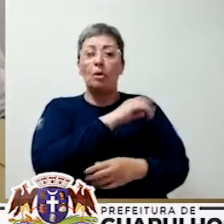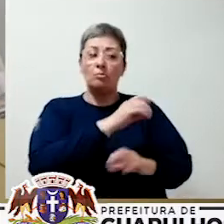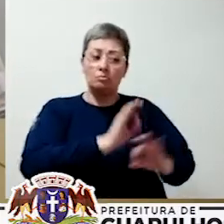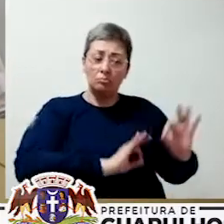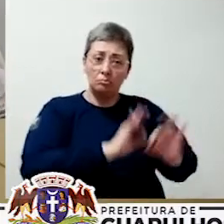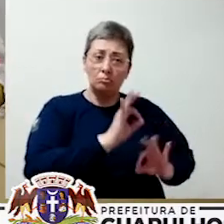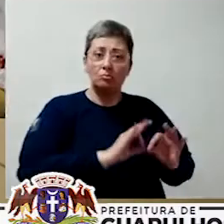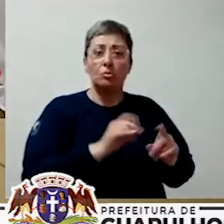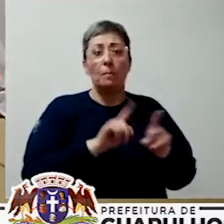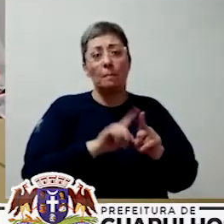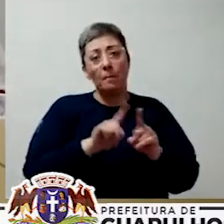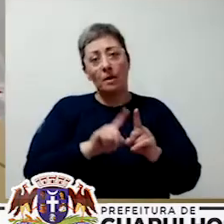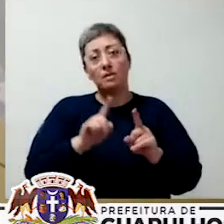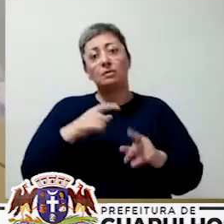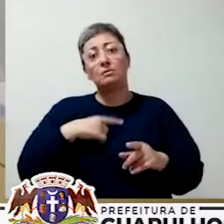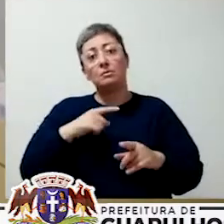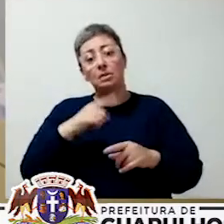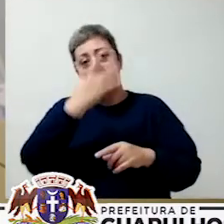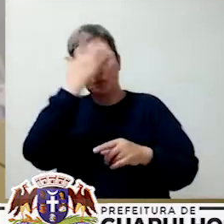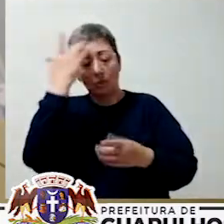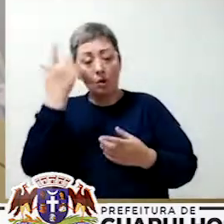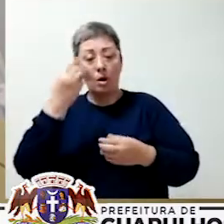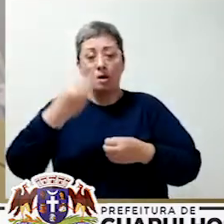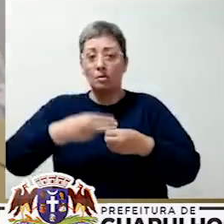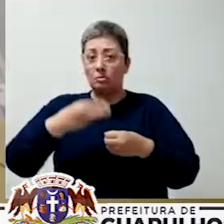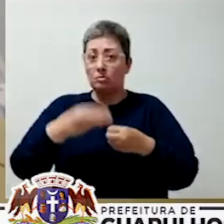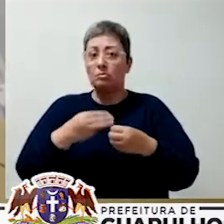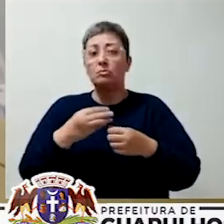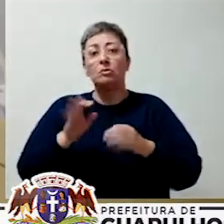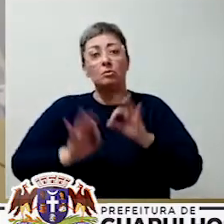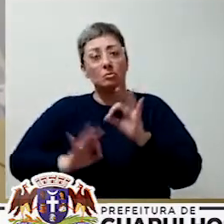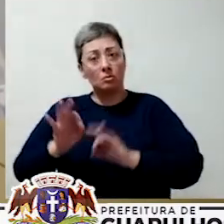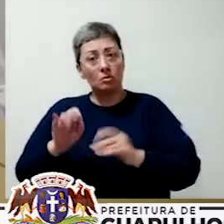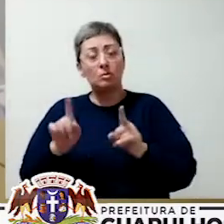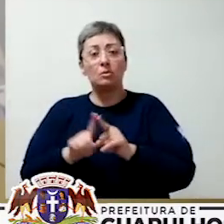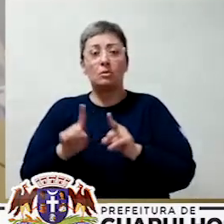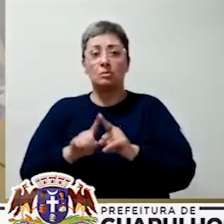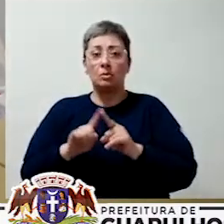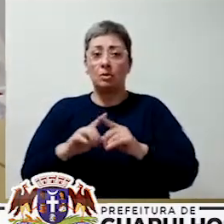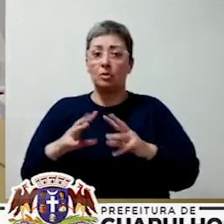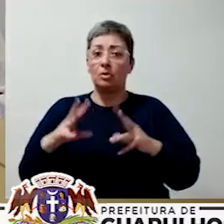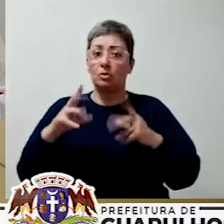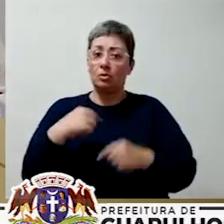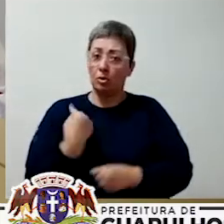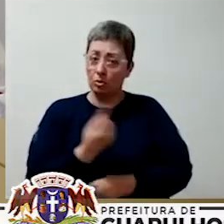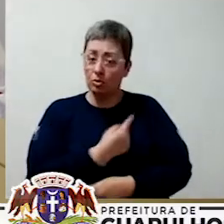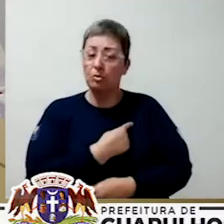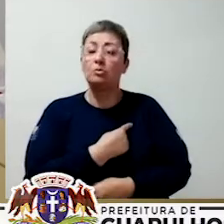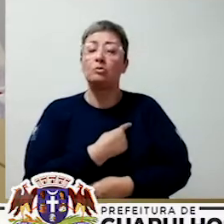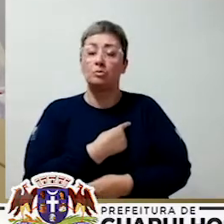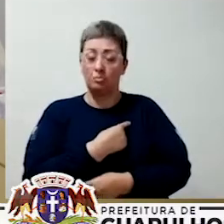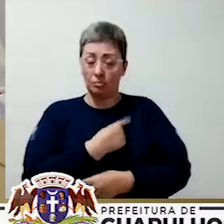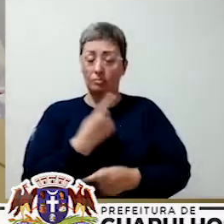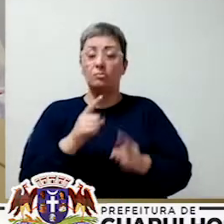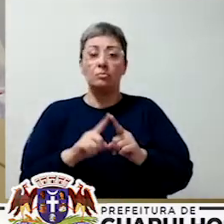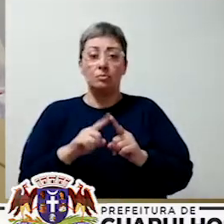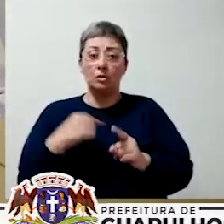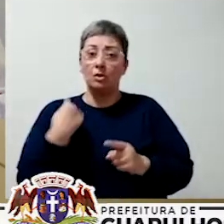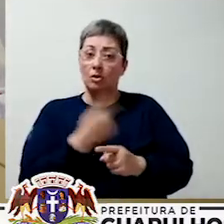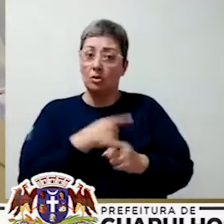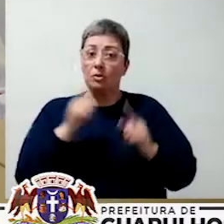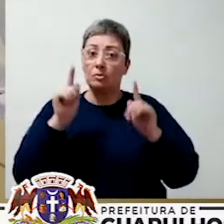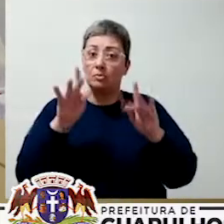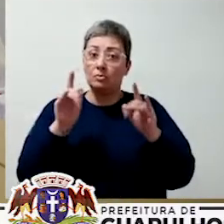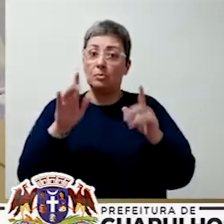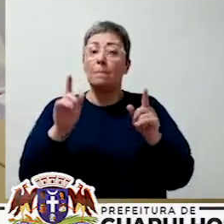chegou a hora dos munícipes fazerem a parte deles. Eu falo deles, mas somos nós. Nós somos munícipes. todos. Nós somos de Guaruguês. Então, todos